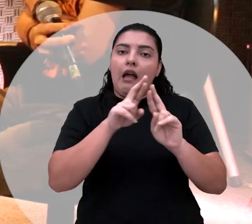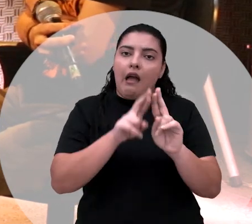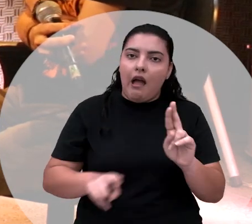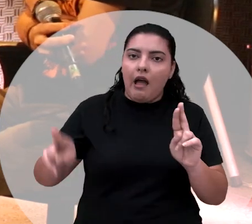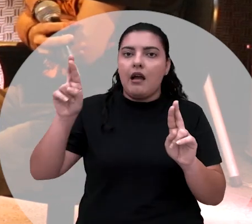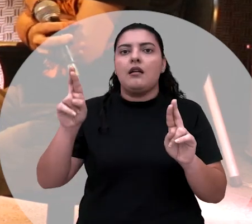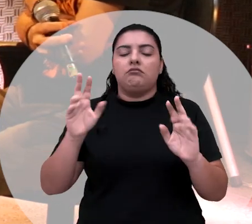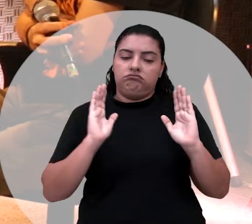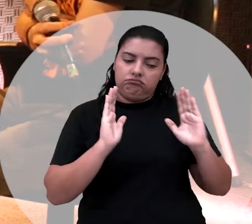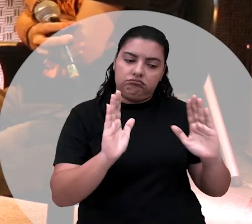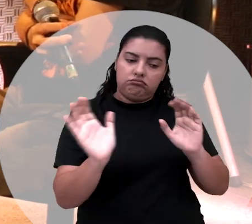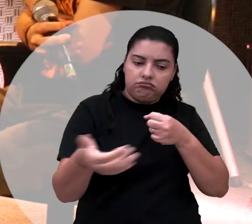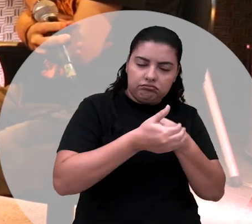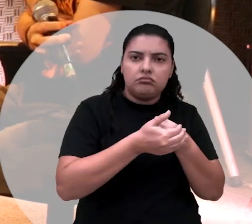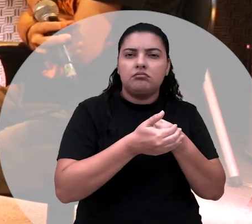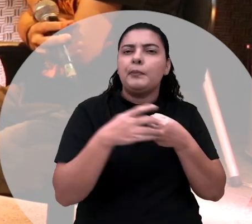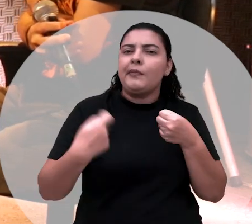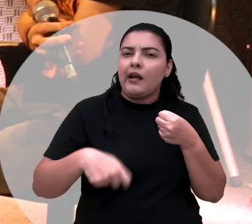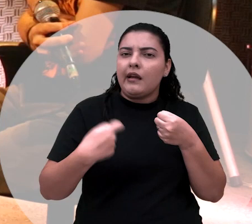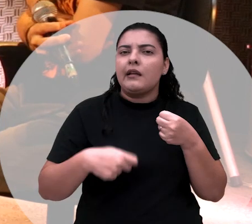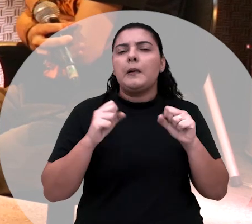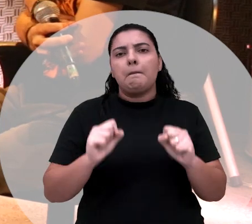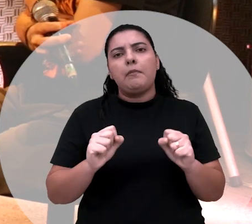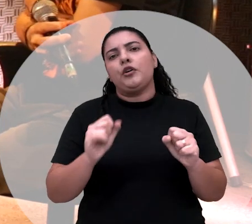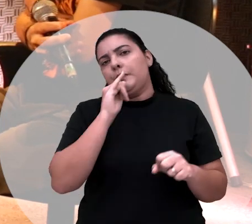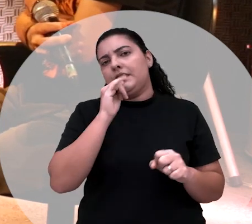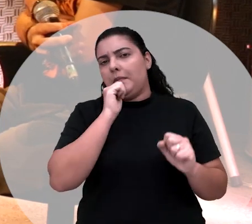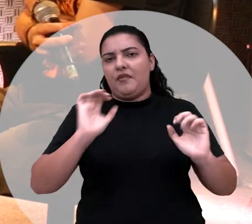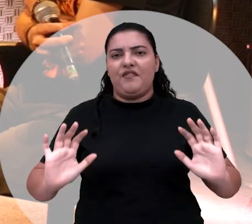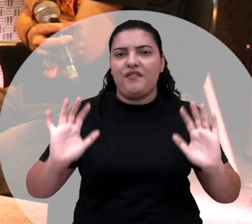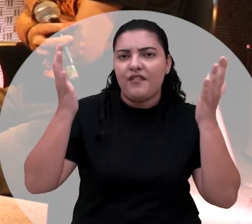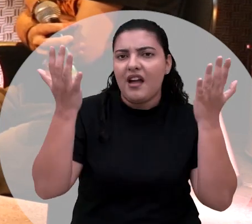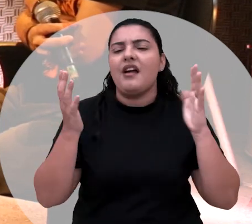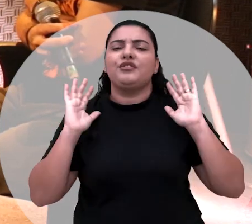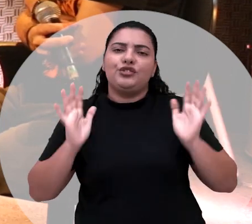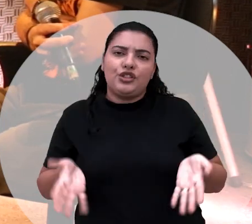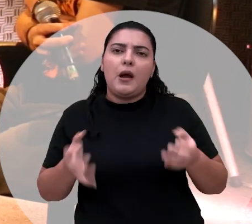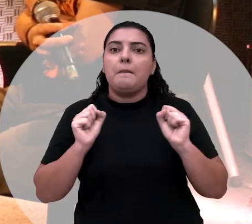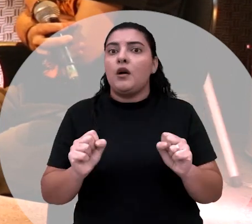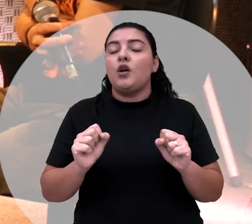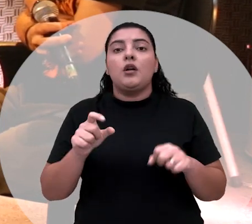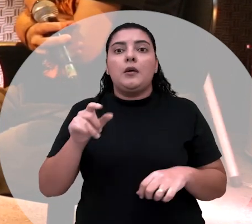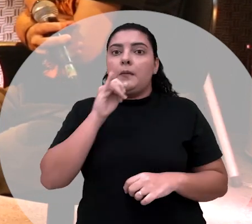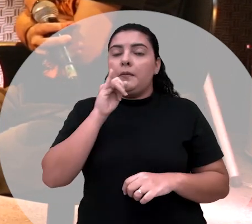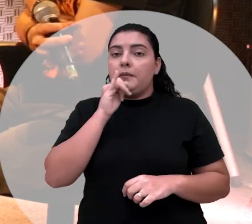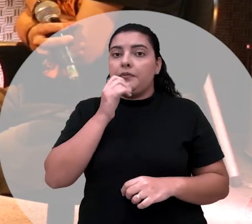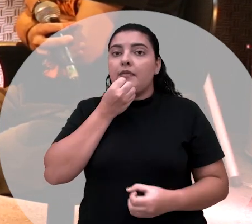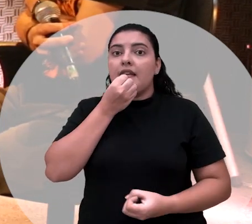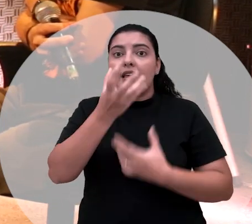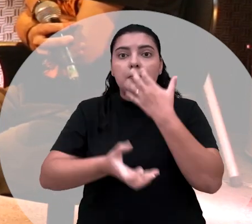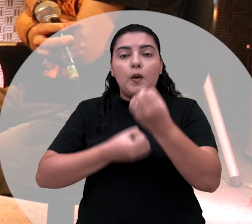uma parte oculta, você pode expor uma festa, como eu já falei, mas jamais você vai expor seu